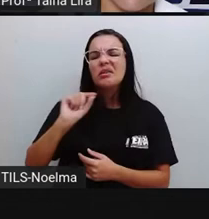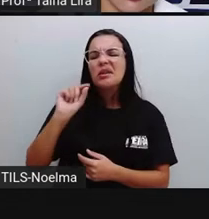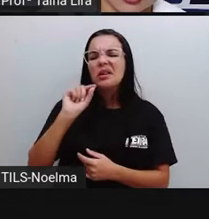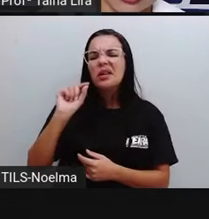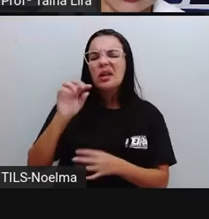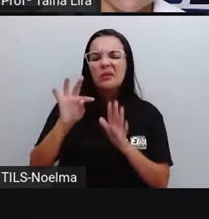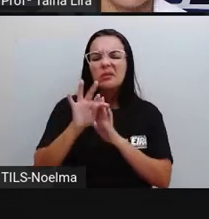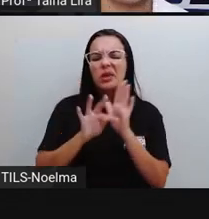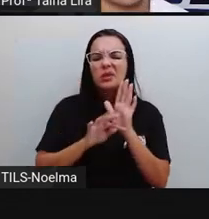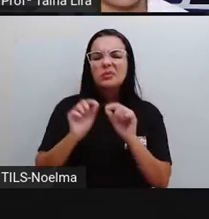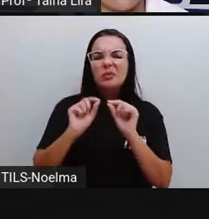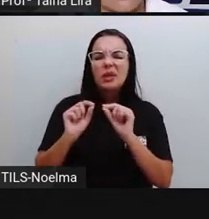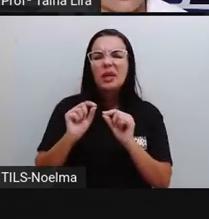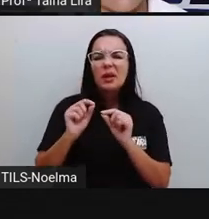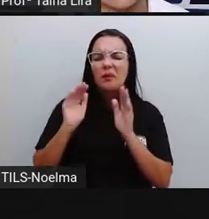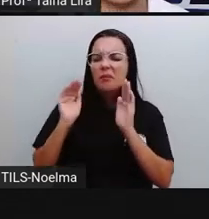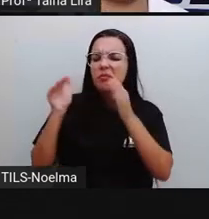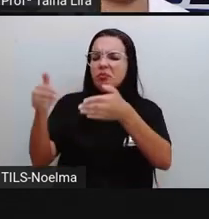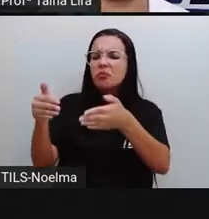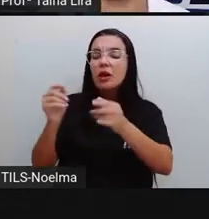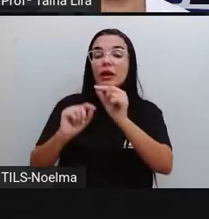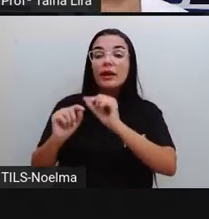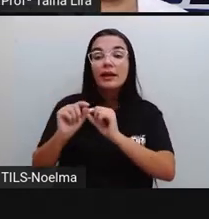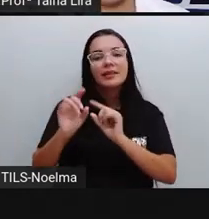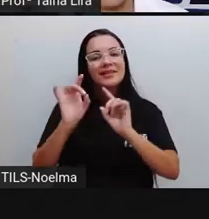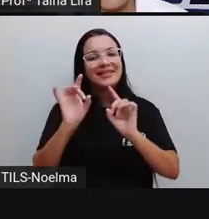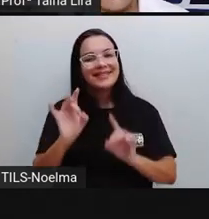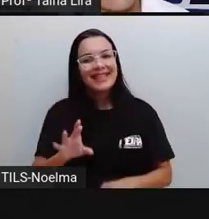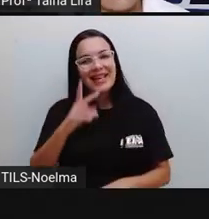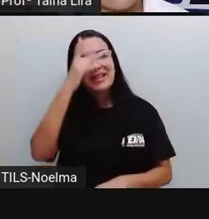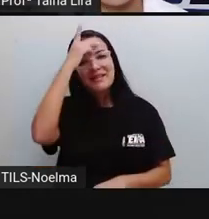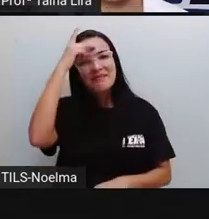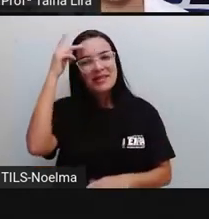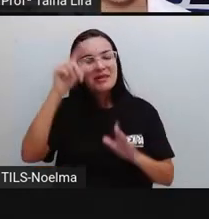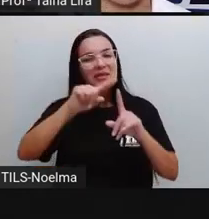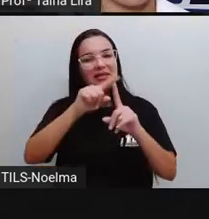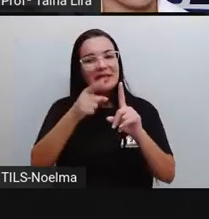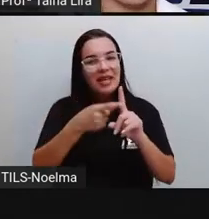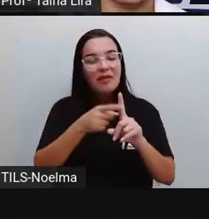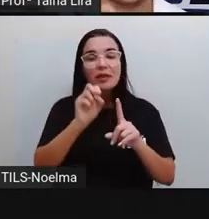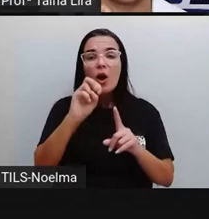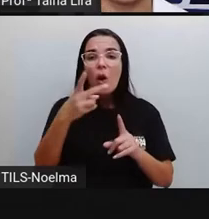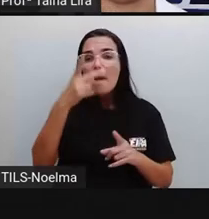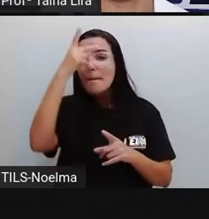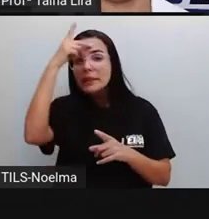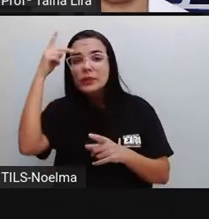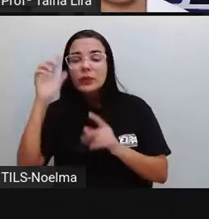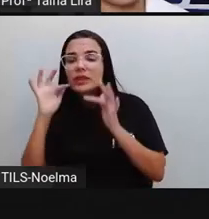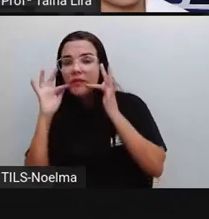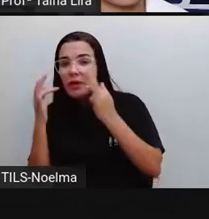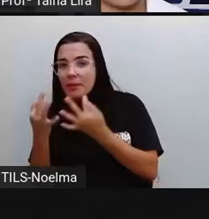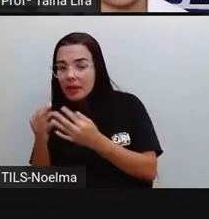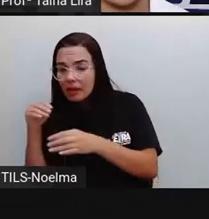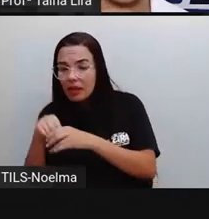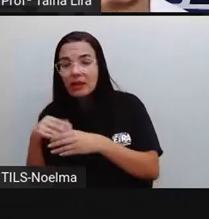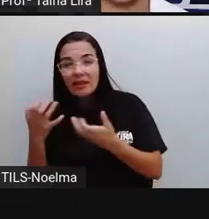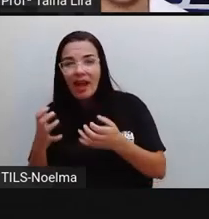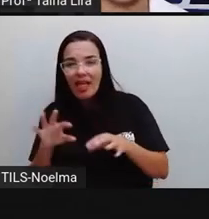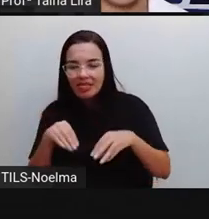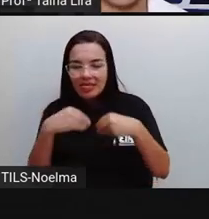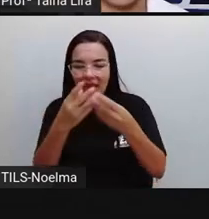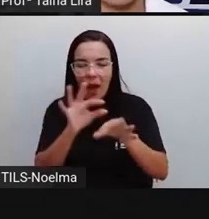esse texto, para gestantes ou para pessoas que têm gestantes na família, de repente querem dar um